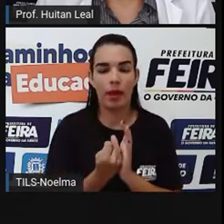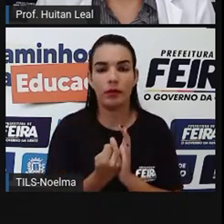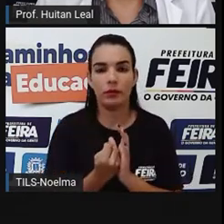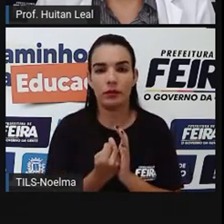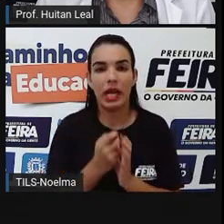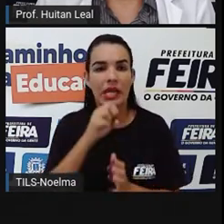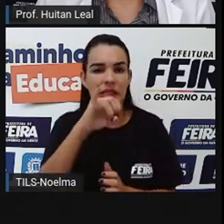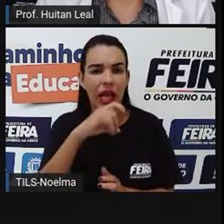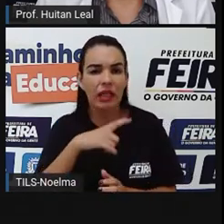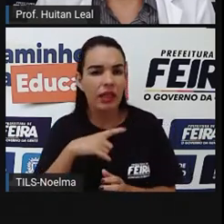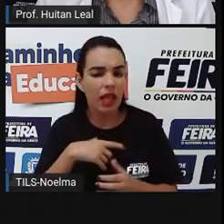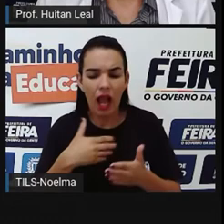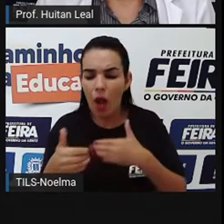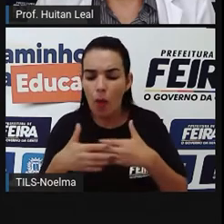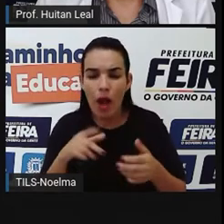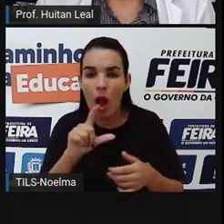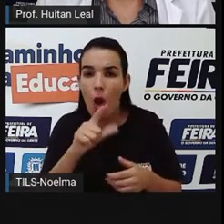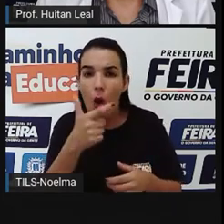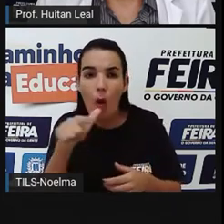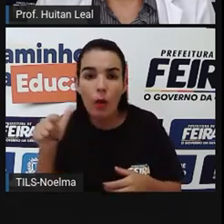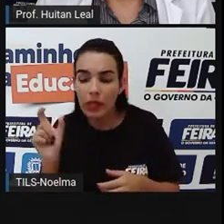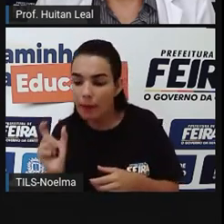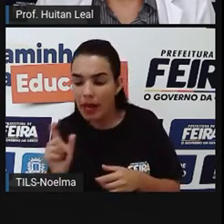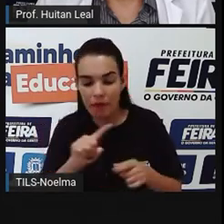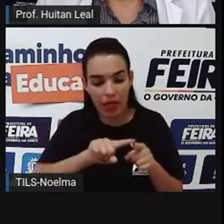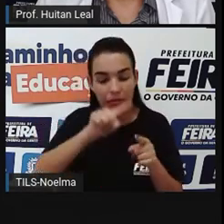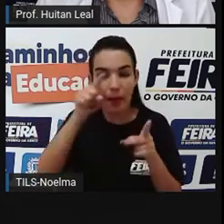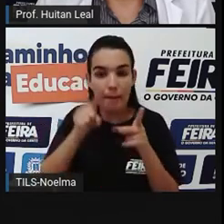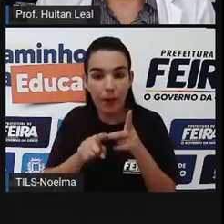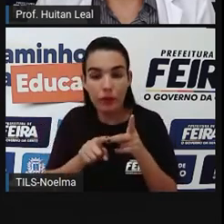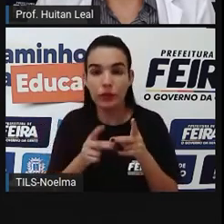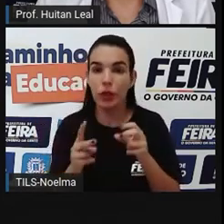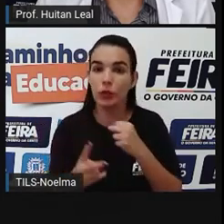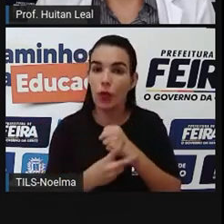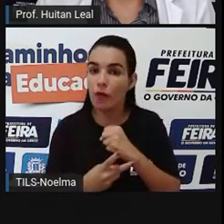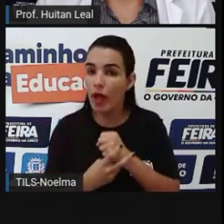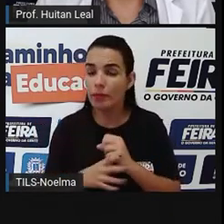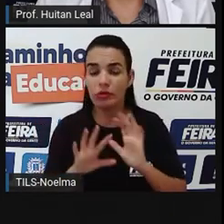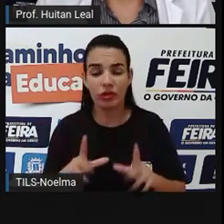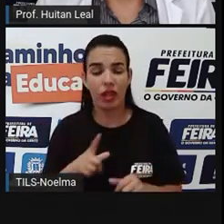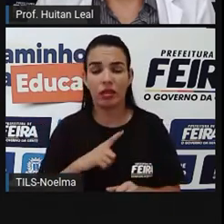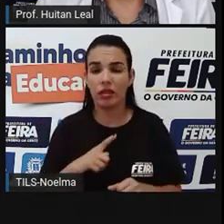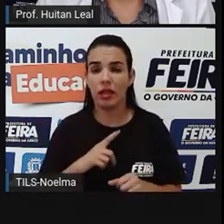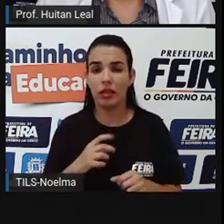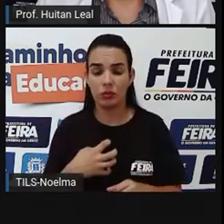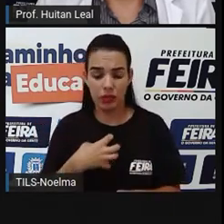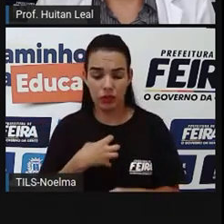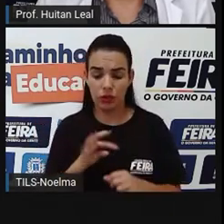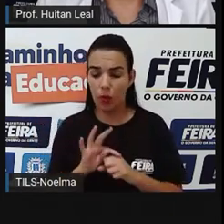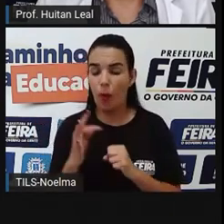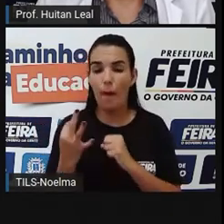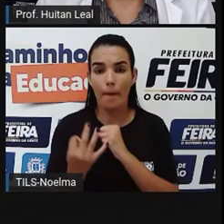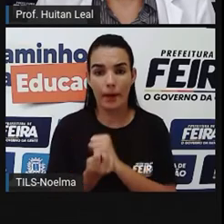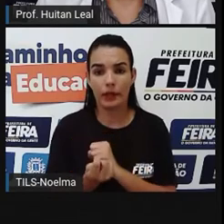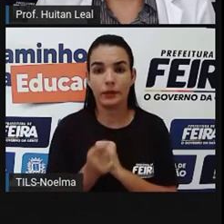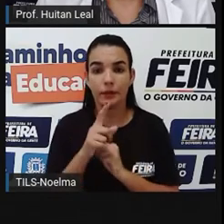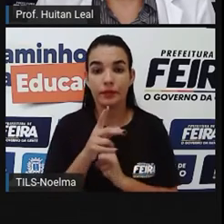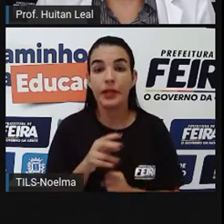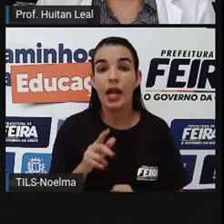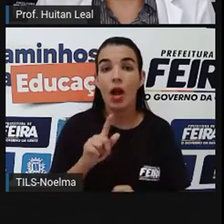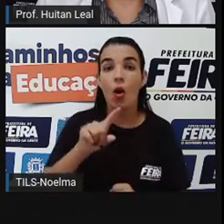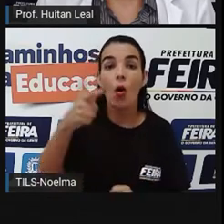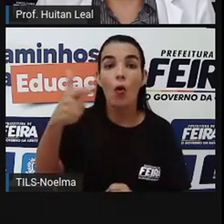ele por si só já dá uma ideia acabada, já tem um sentido completo. A criança espirrou. Percebeu?